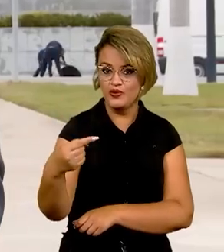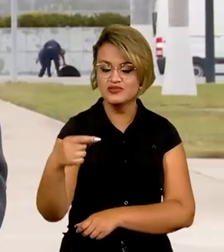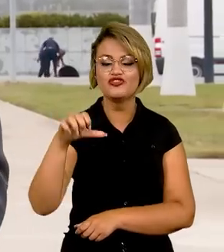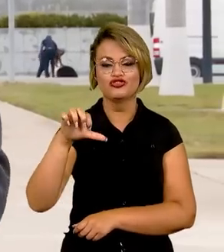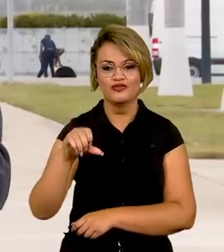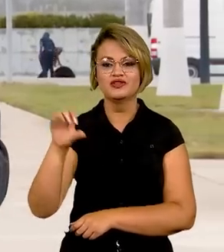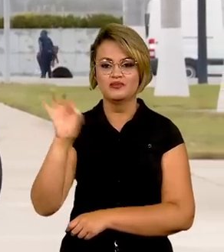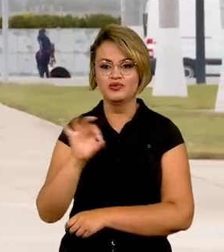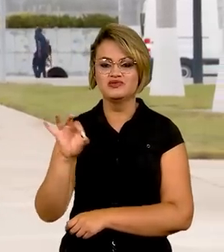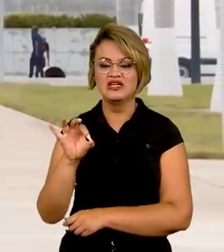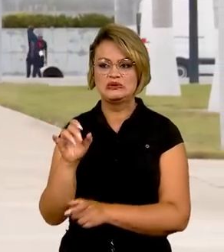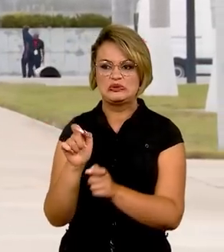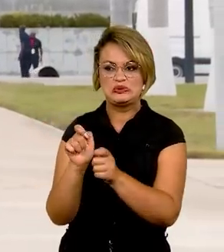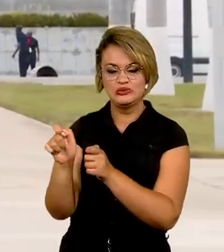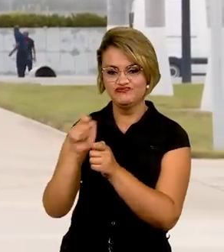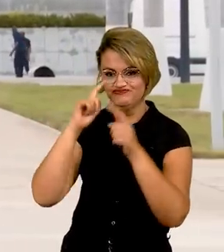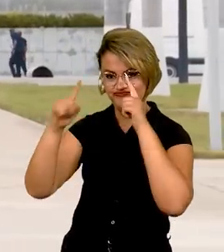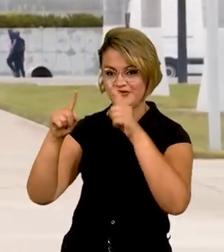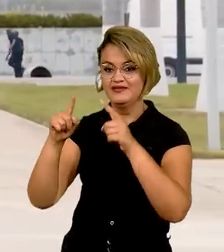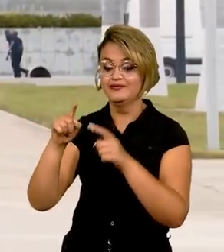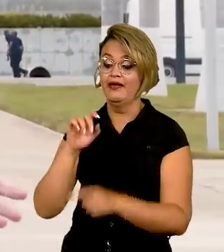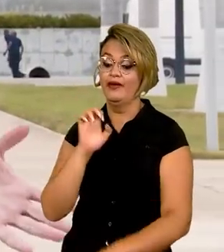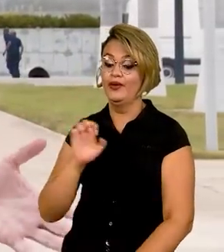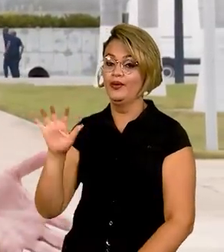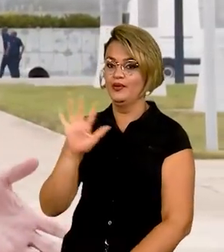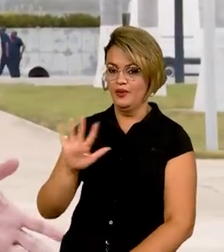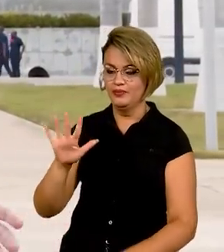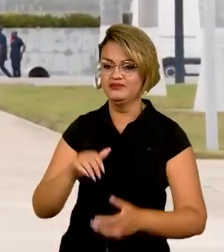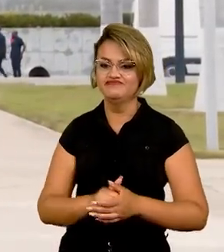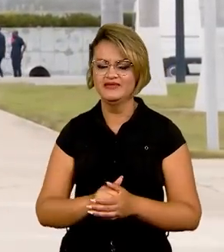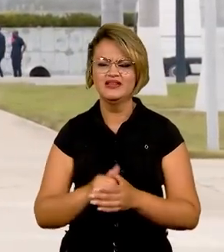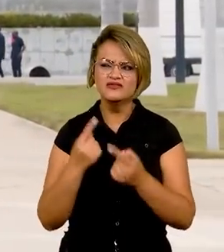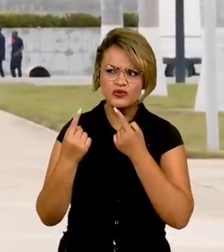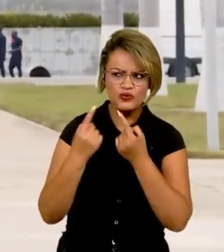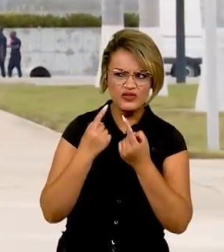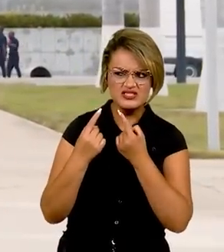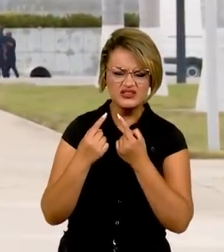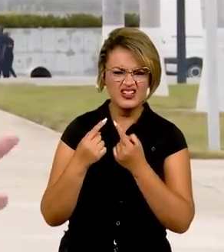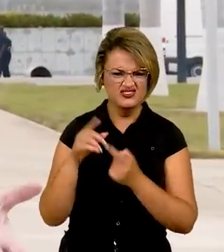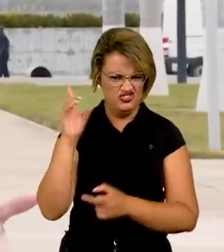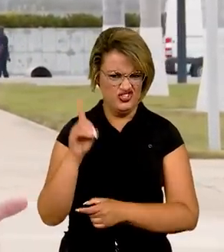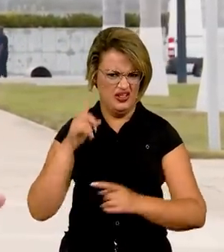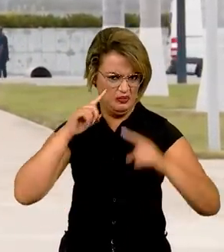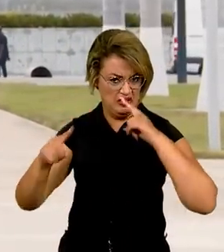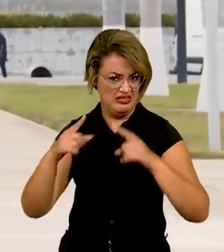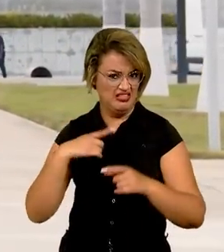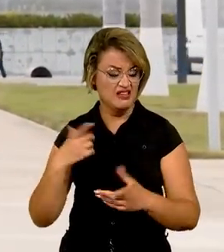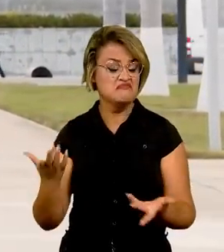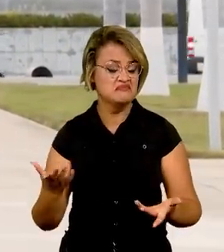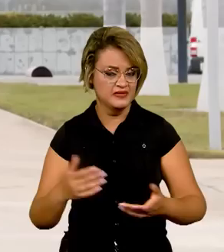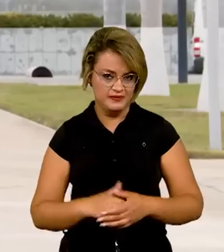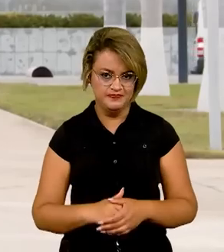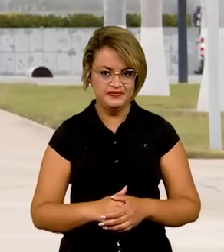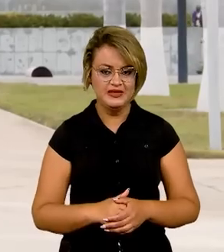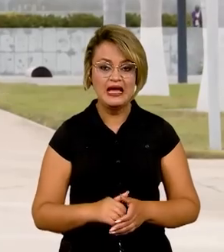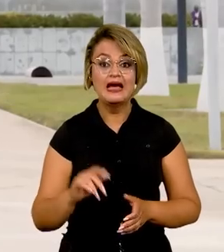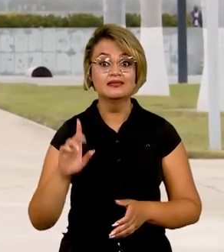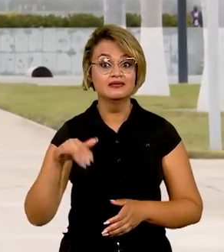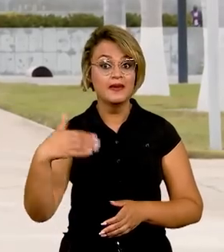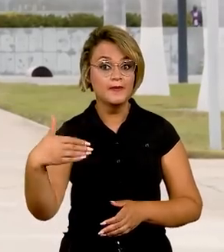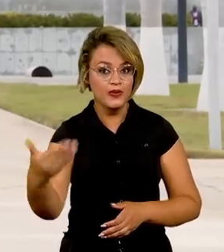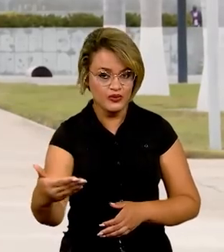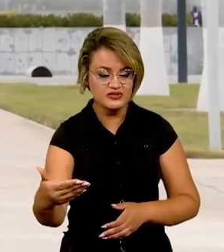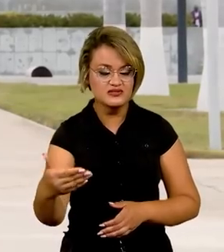% era controlada pela Europa. Obviamente, não foi discutido se eles tinham direito de fazer isso. O fato é que, a partir dali,